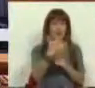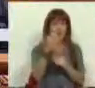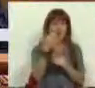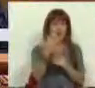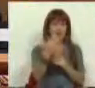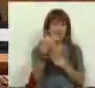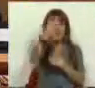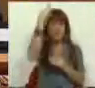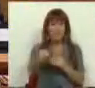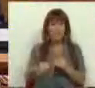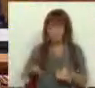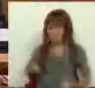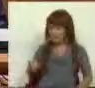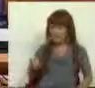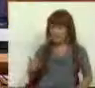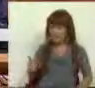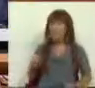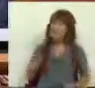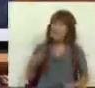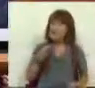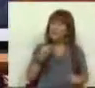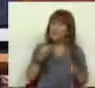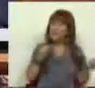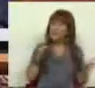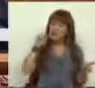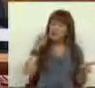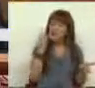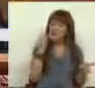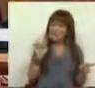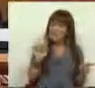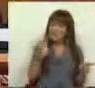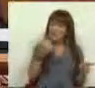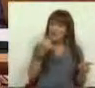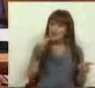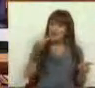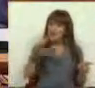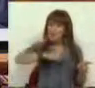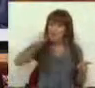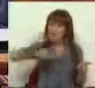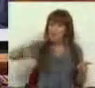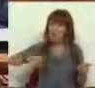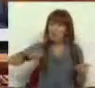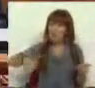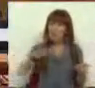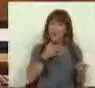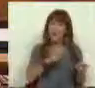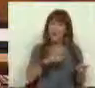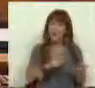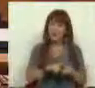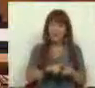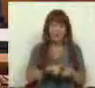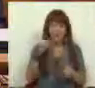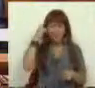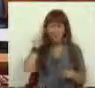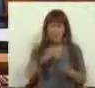127% do PIB regional, num valor de 6.500 milhões de euros. Isto